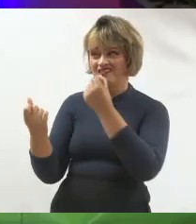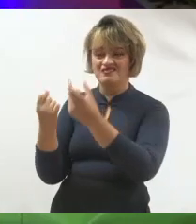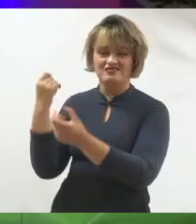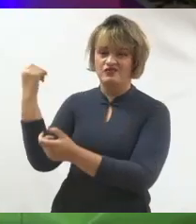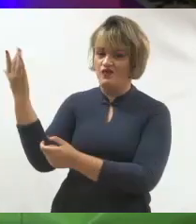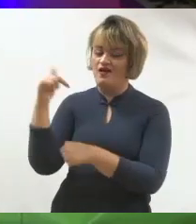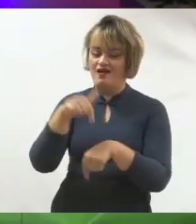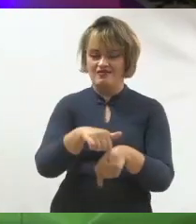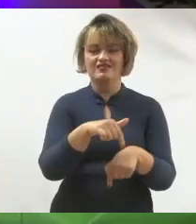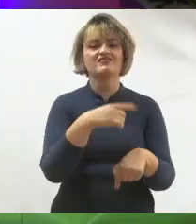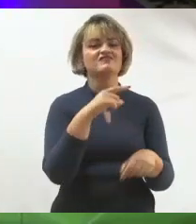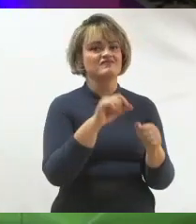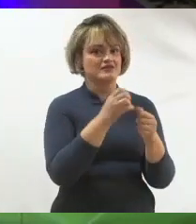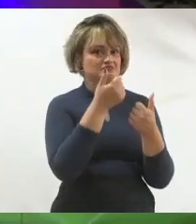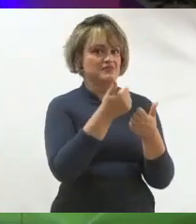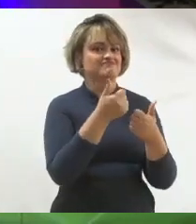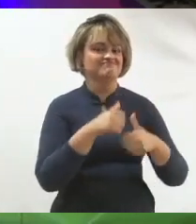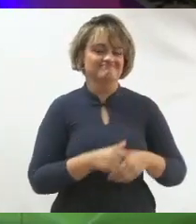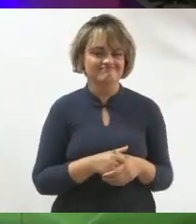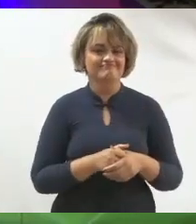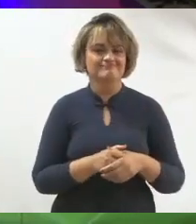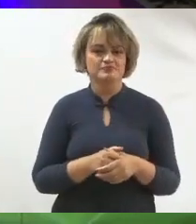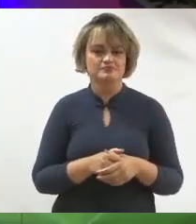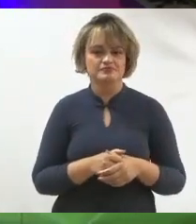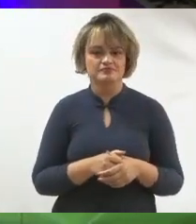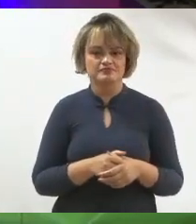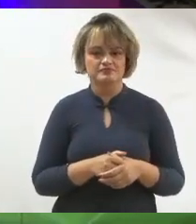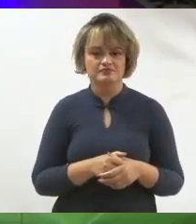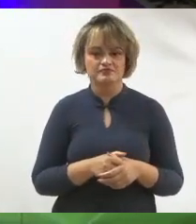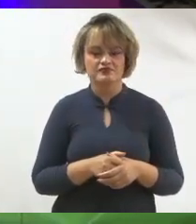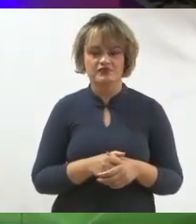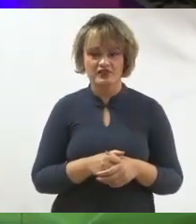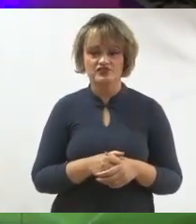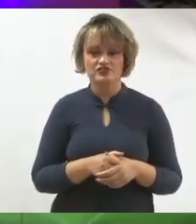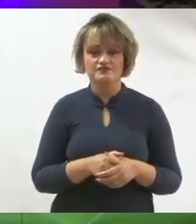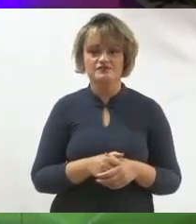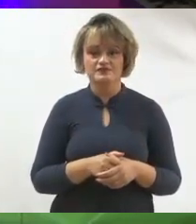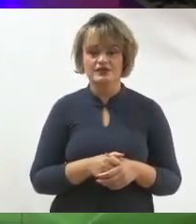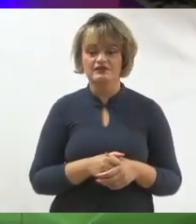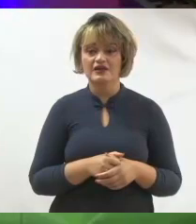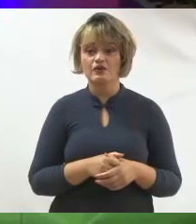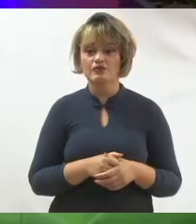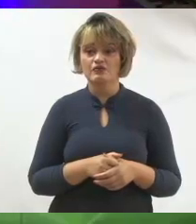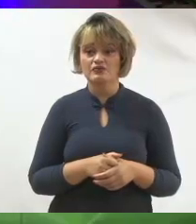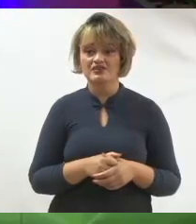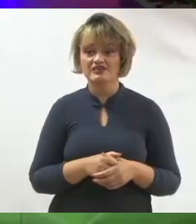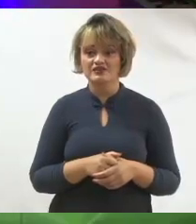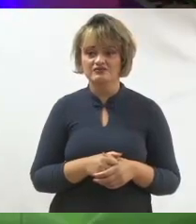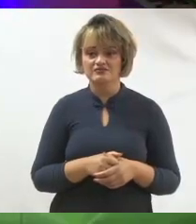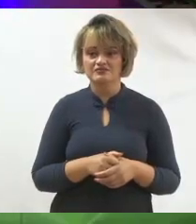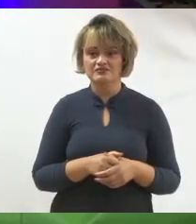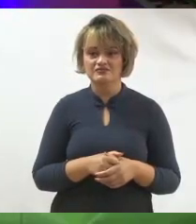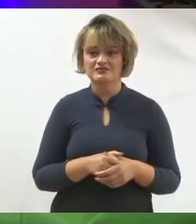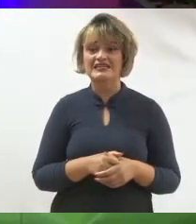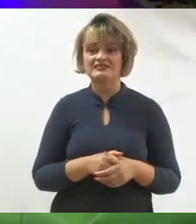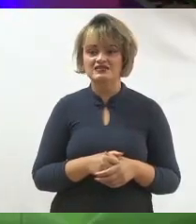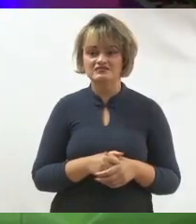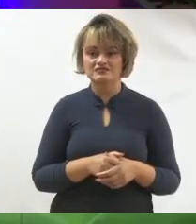E eles fazem muito bem. Então, vamos lá. Primeiro, vamos falar de internet, por quê? Internet